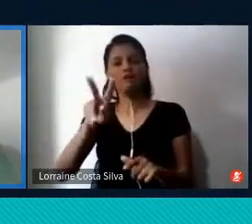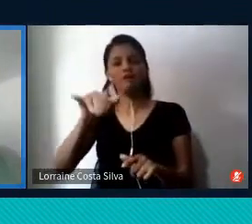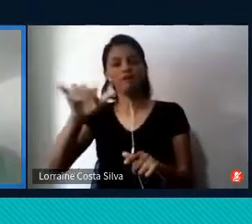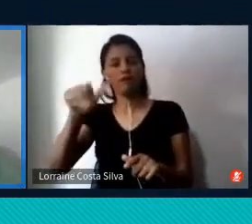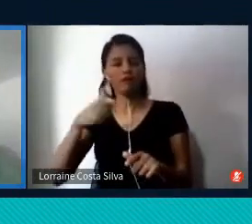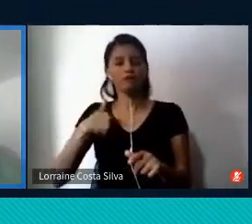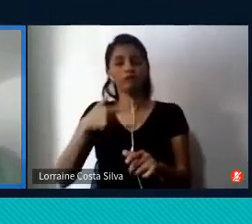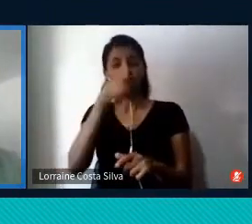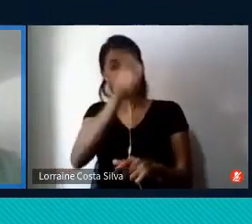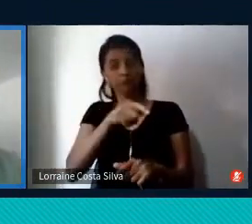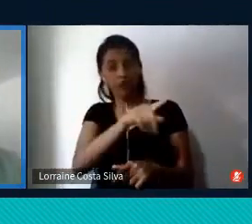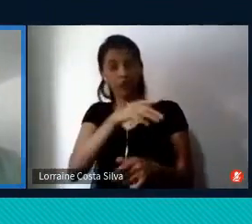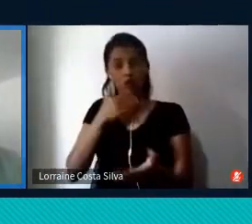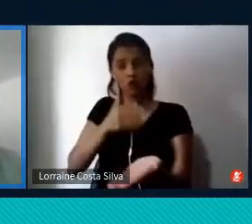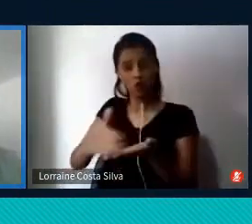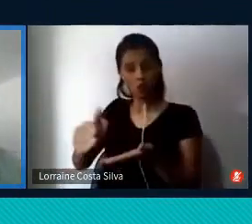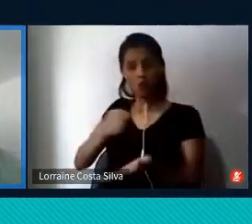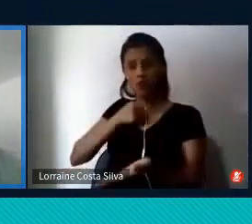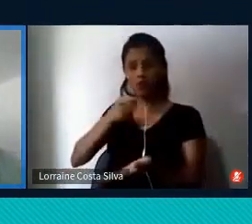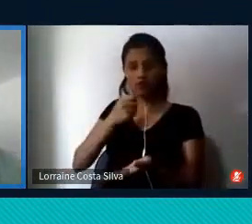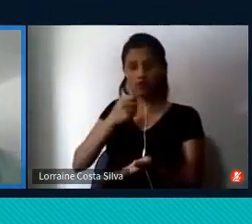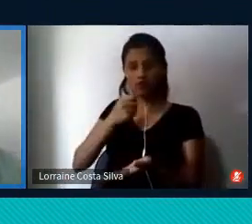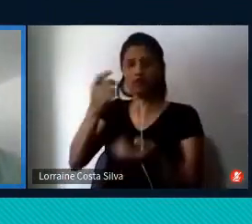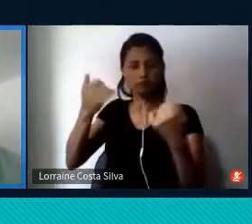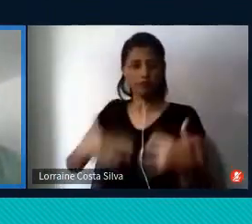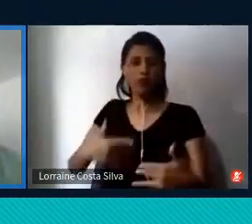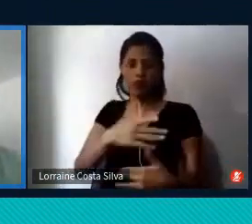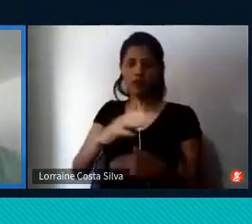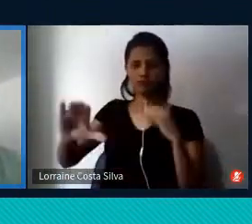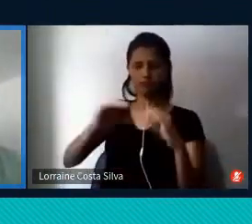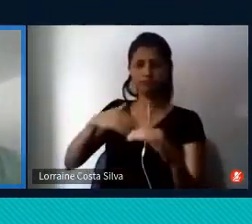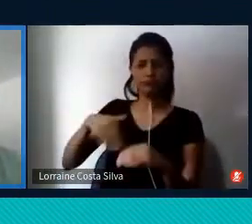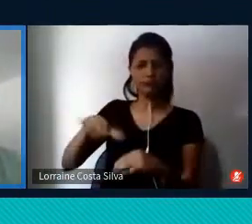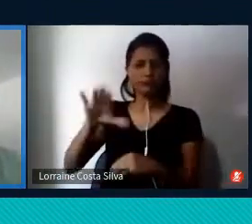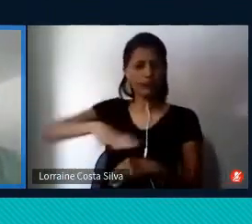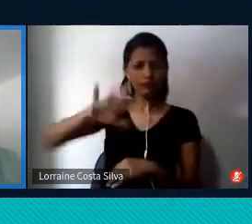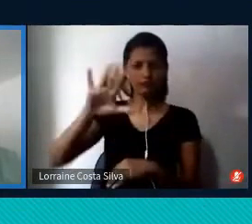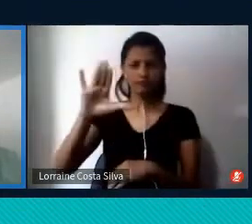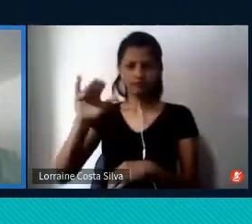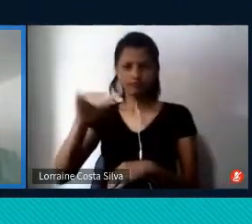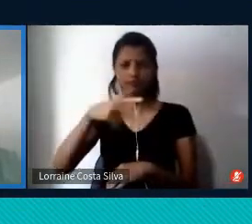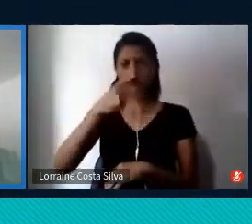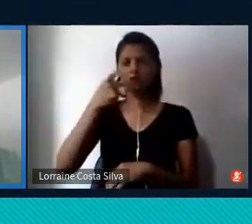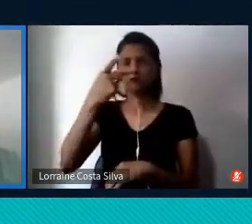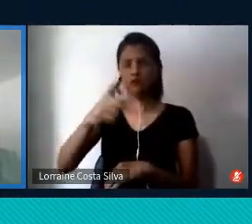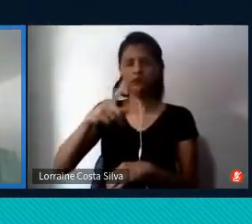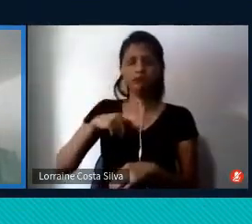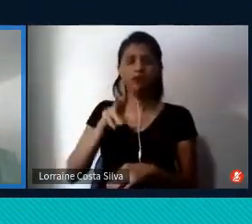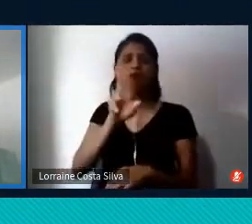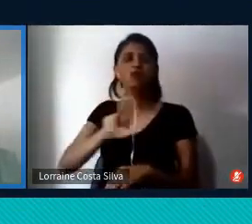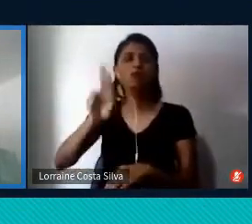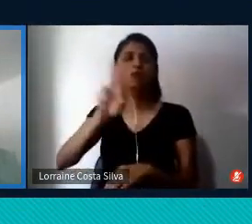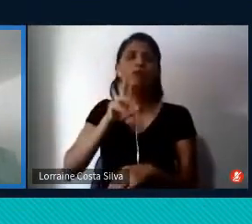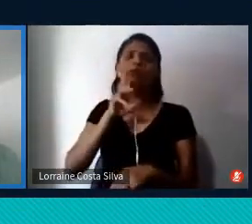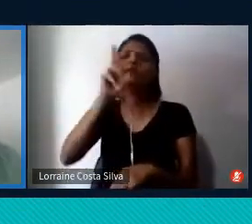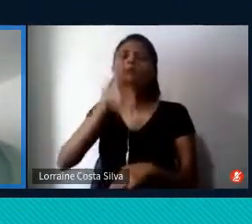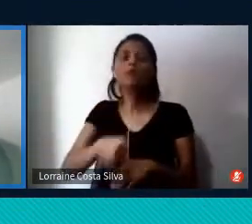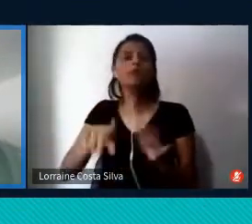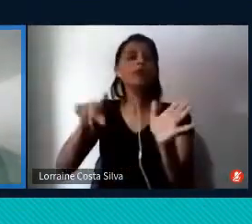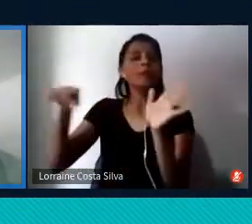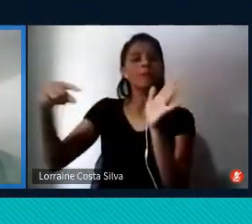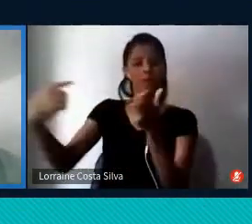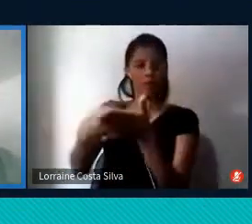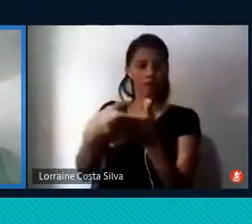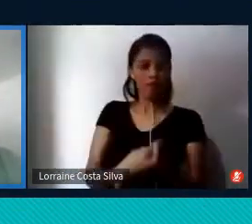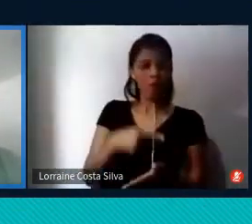dizendo, ele é um comunicador de ciência, que ele ia utilizar para responder as perguntas que fossem